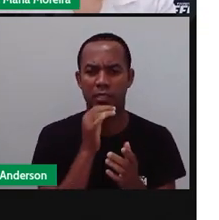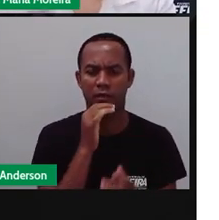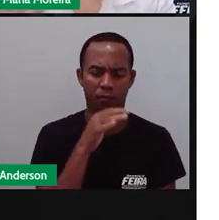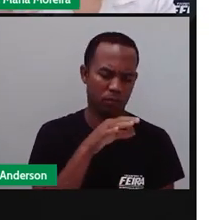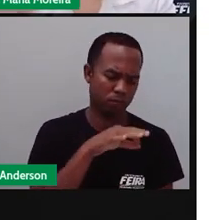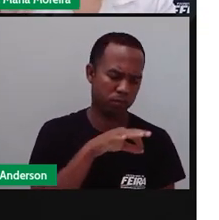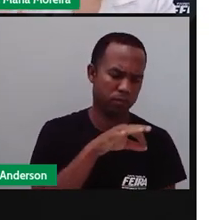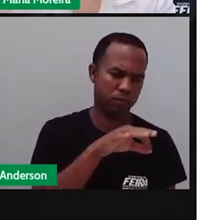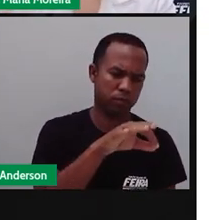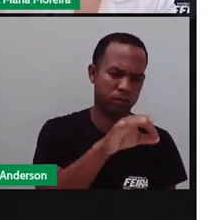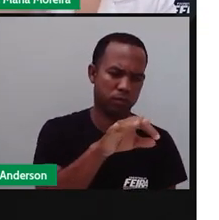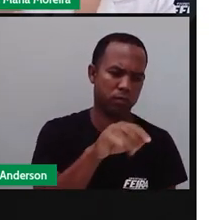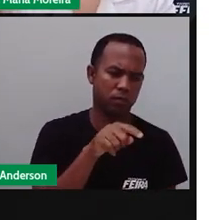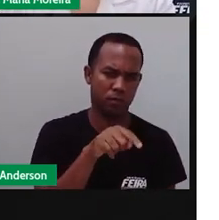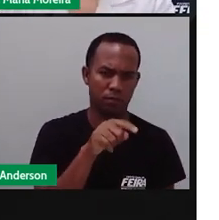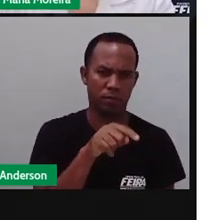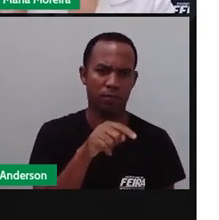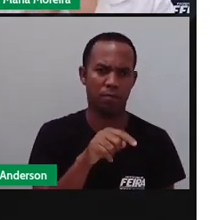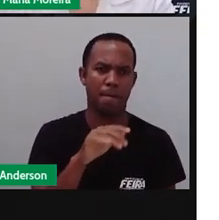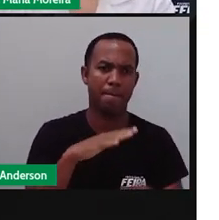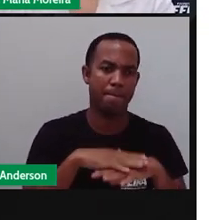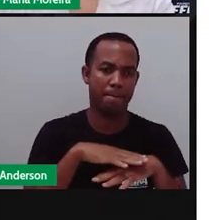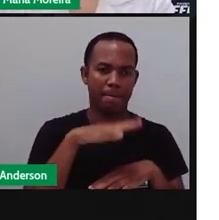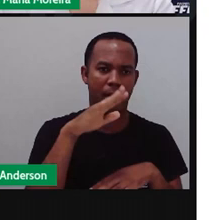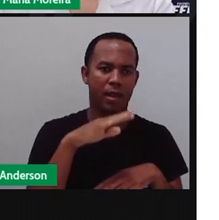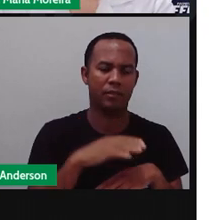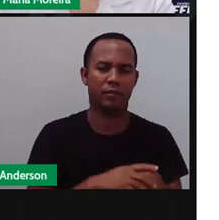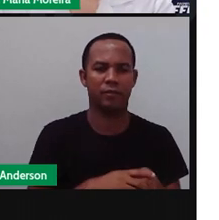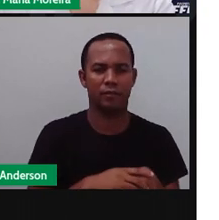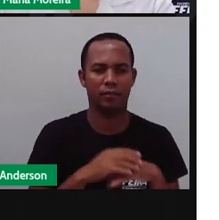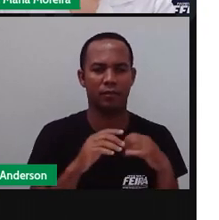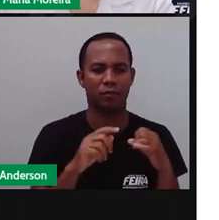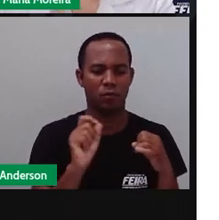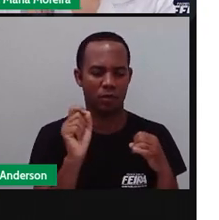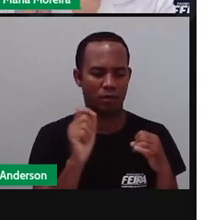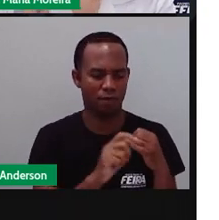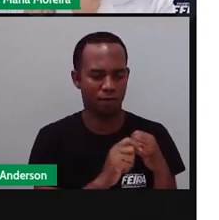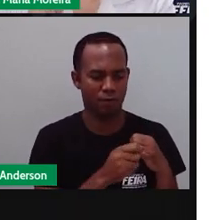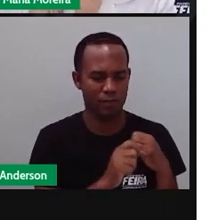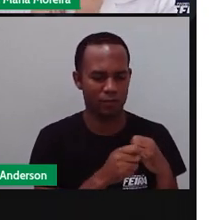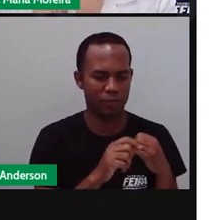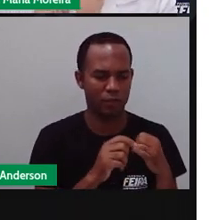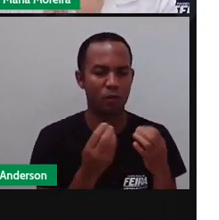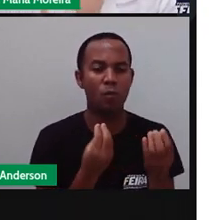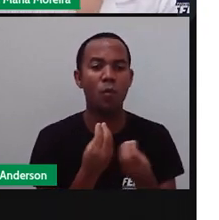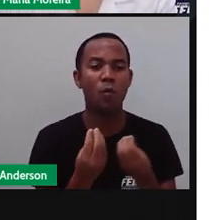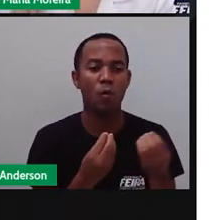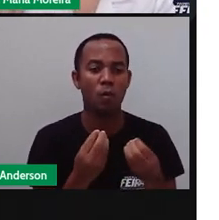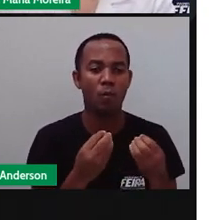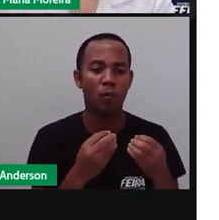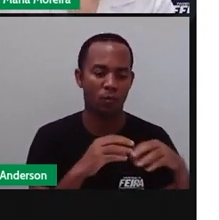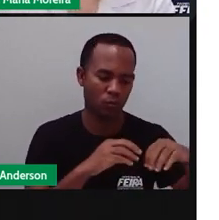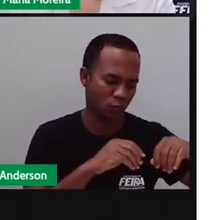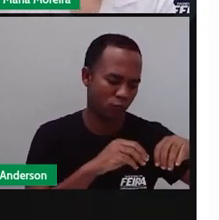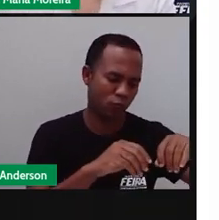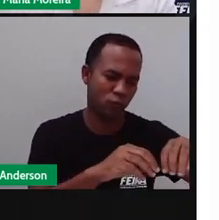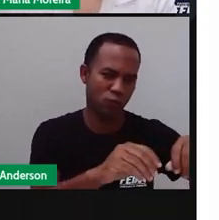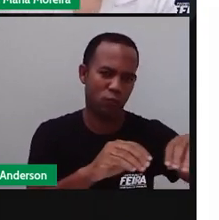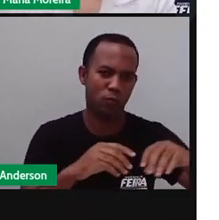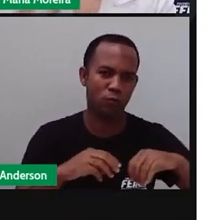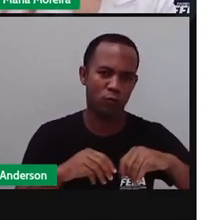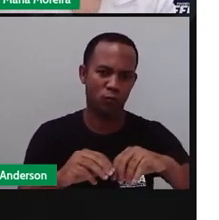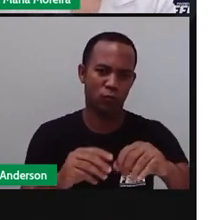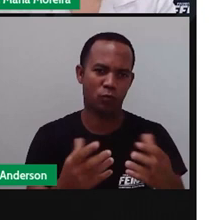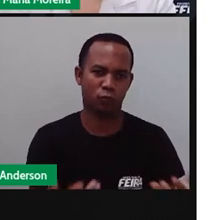plantar, ela vai produzir o quê? Mais. Lembra da atividade do feijão. É só lembrar. Qual foi o pezinho de feijão ou de girassol